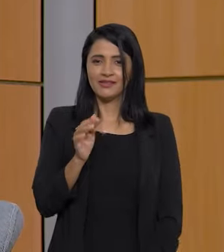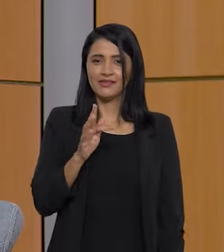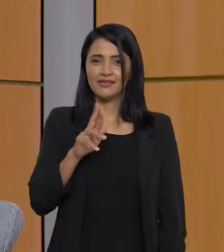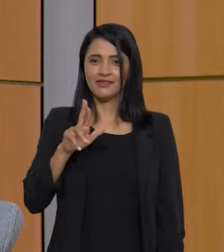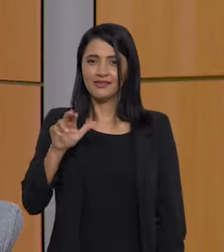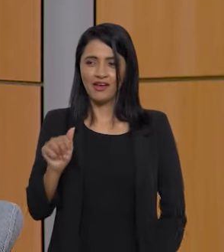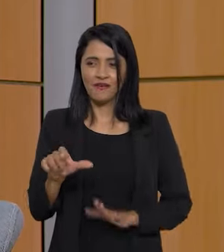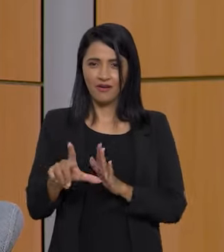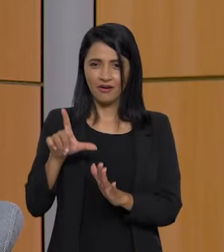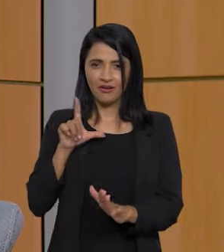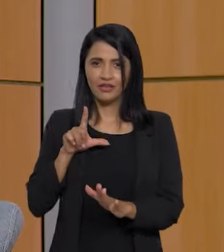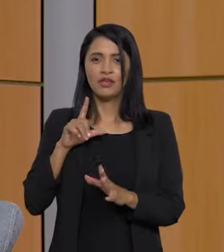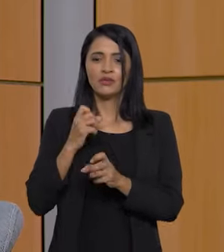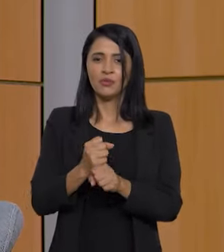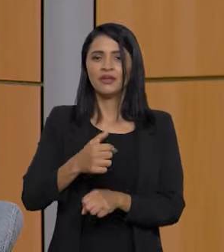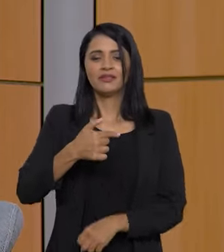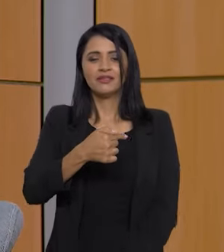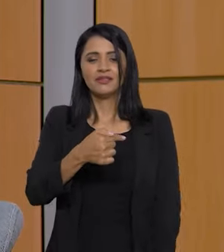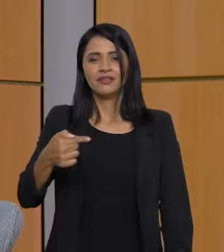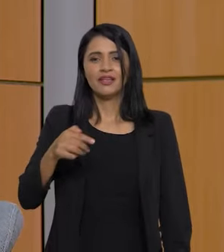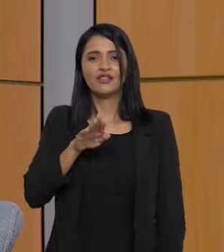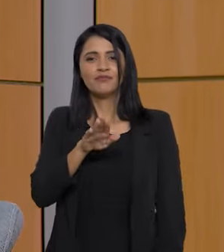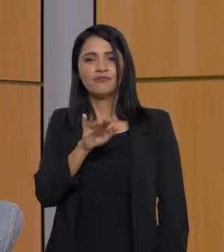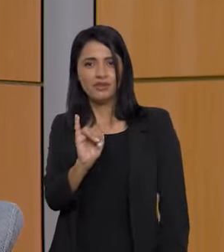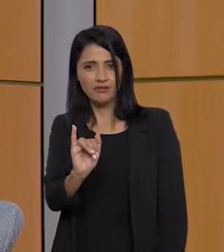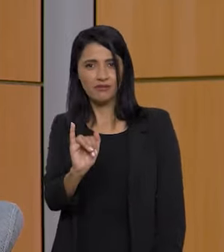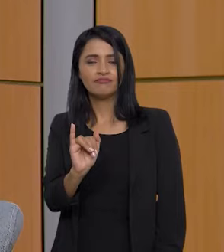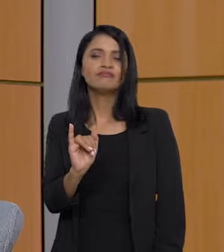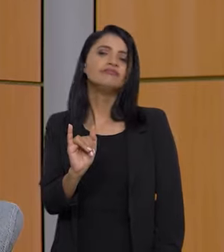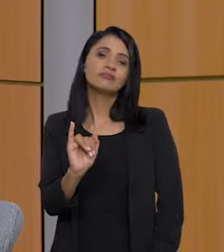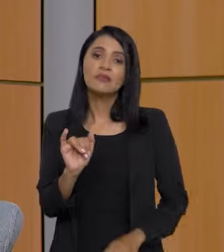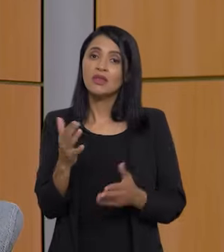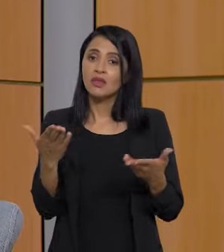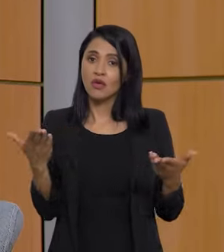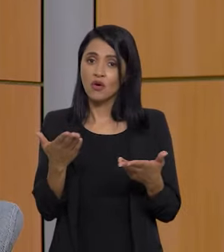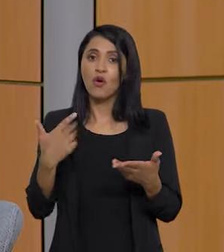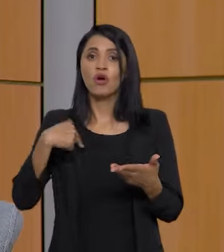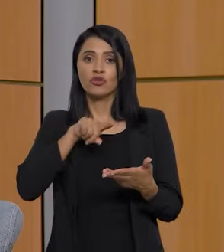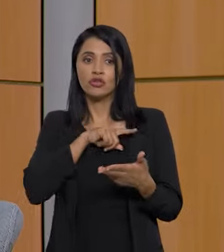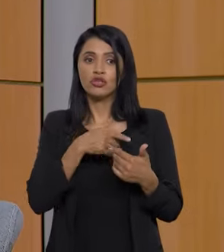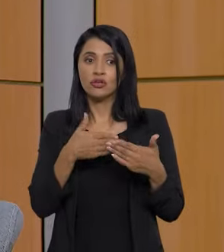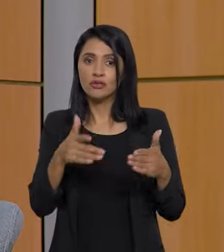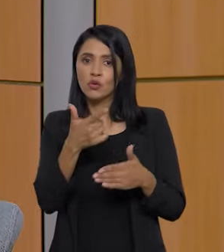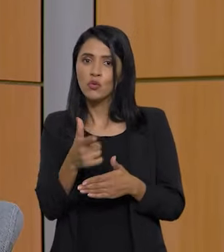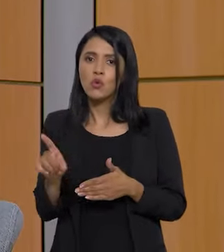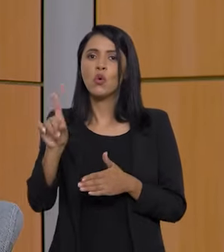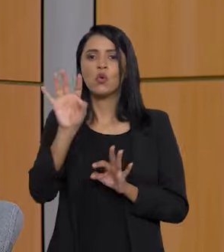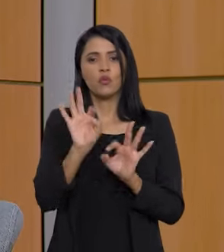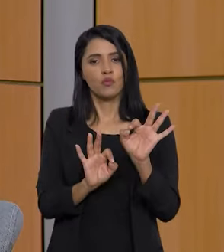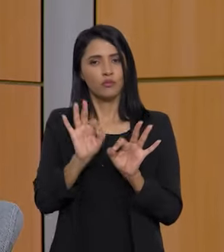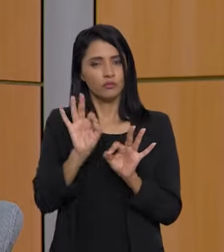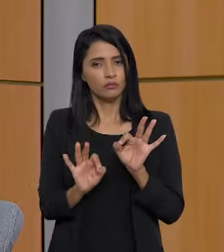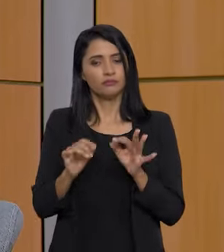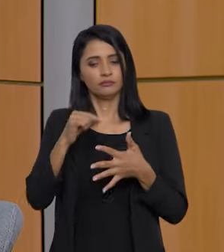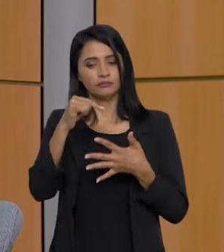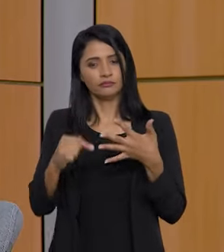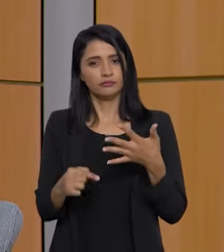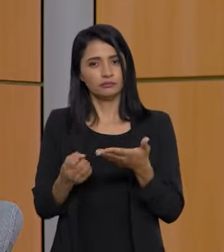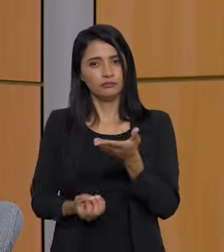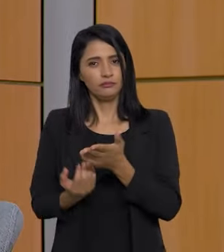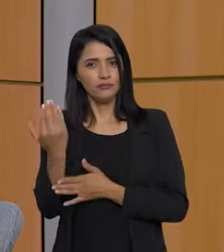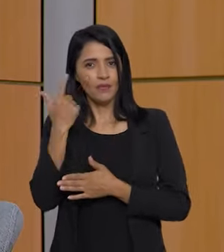nosso anterior foi de 77 bilhões. Agora nós vamos lançar outro com esses